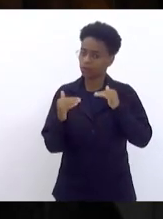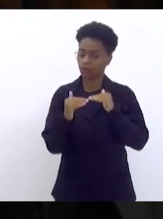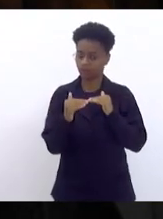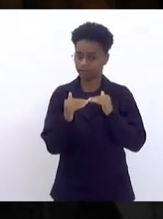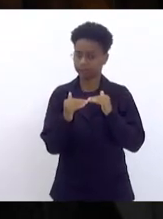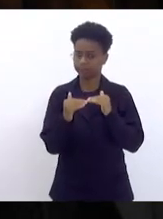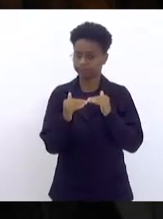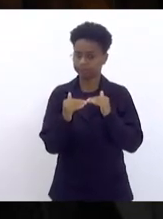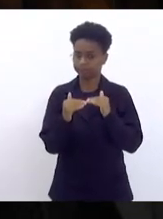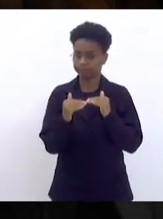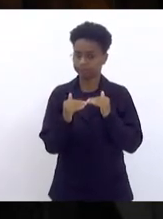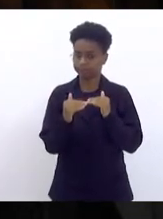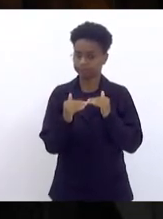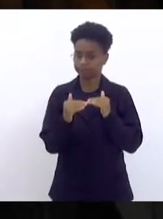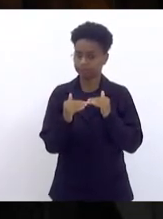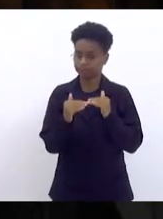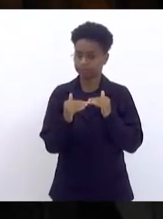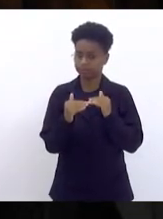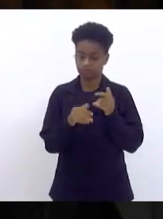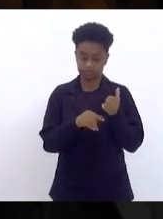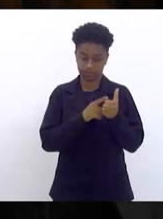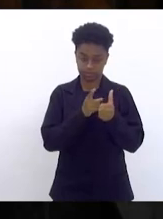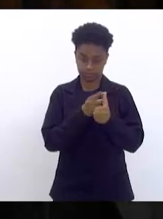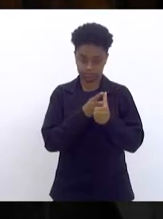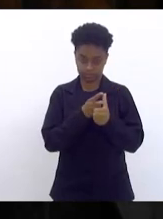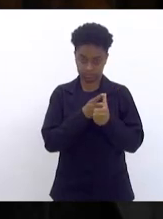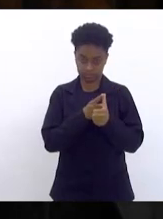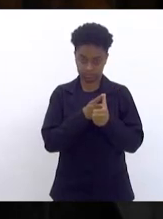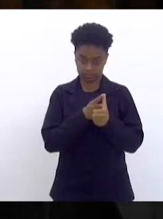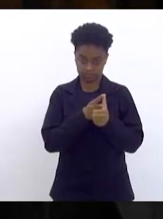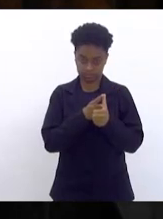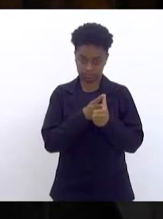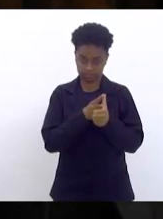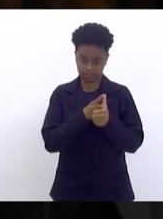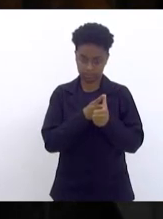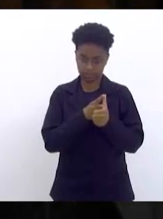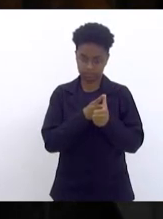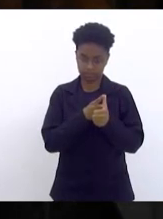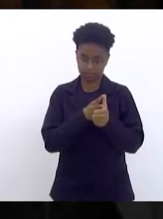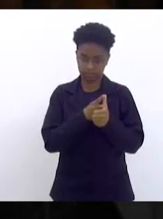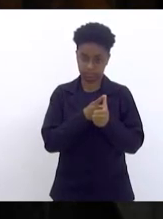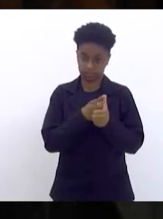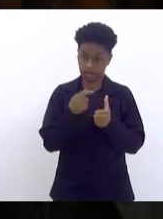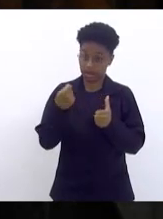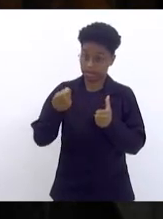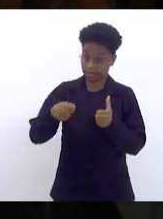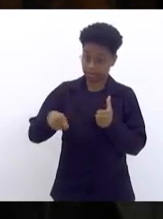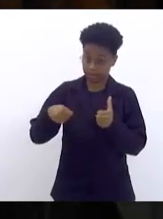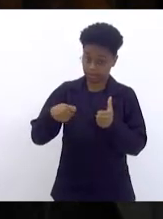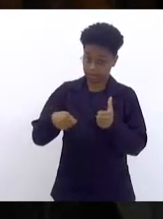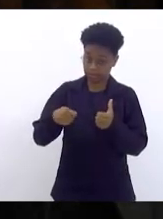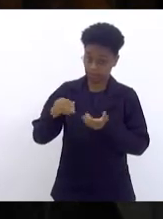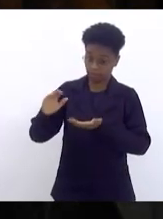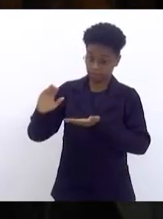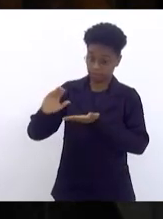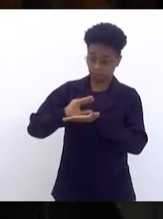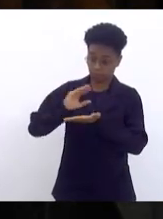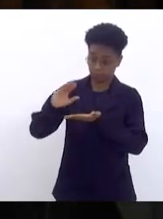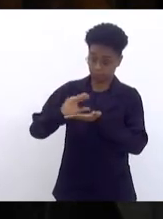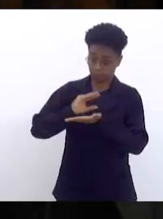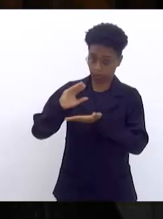Consenso número um, é necessário que a arrecadação do Estado